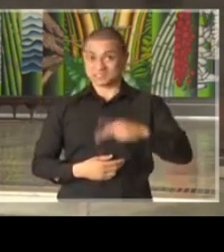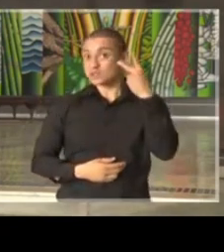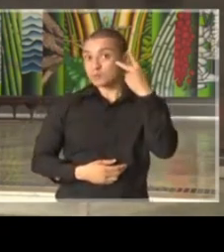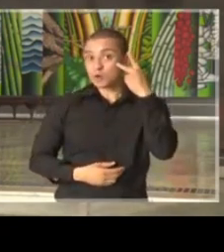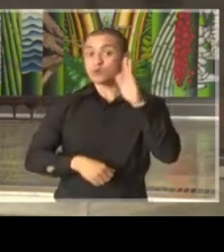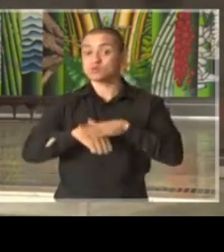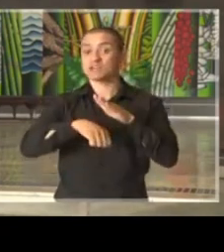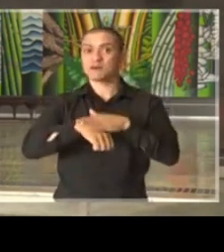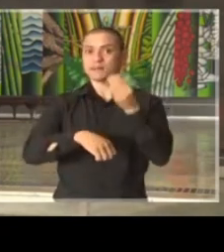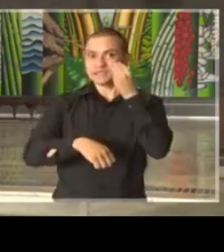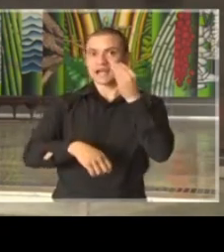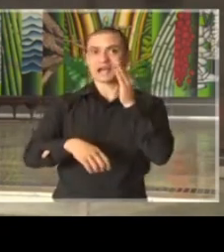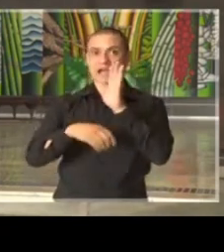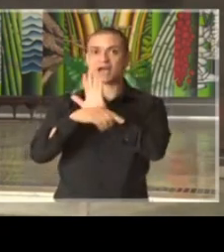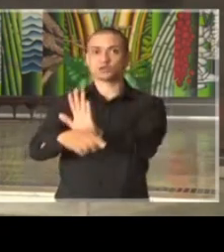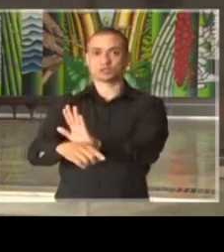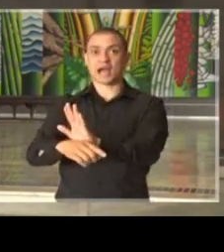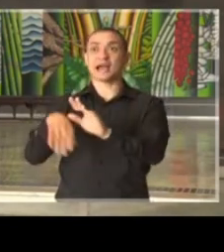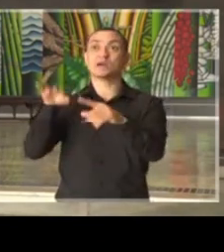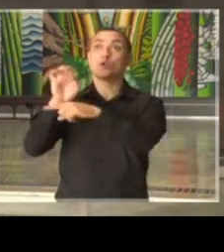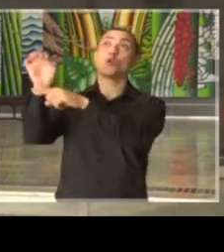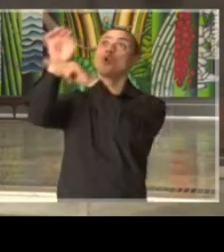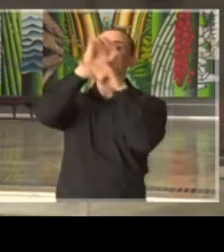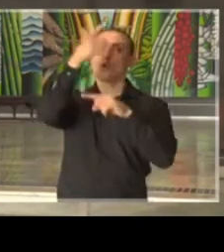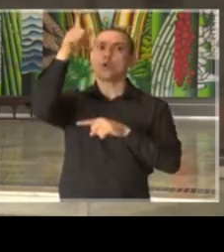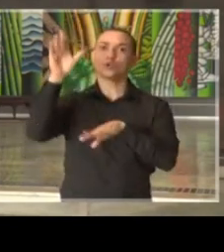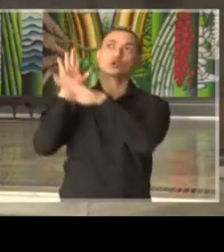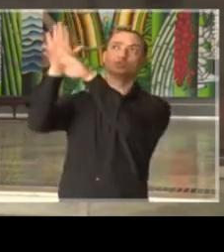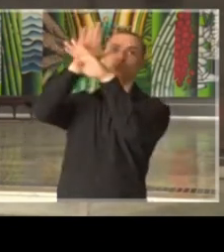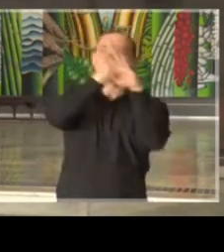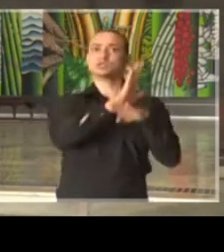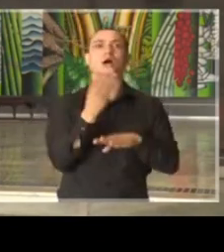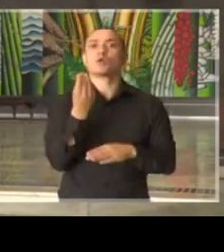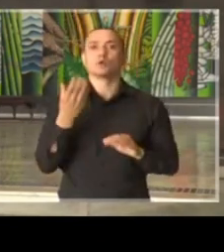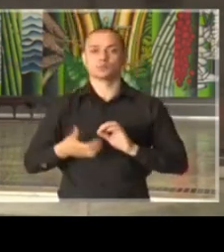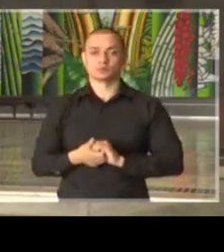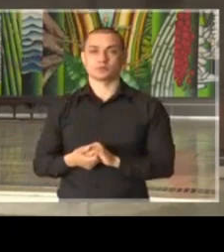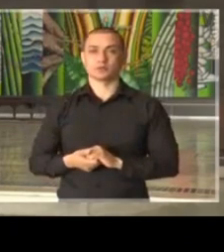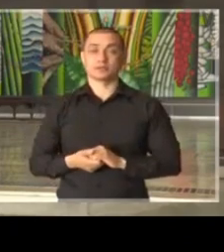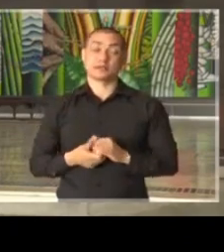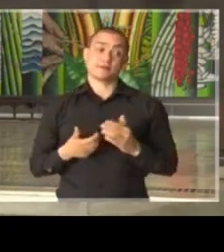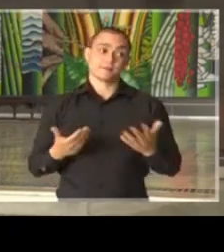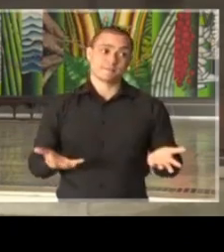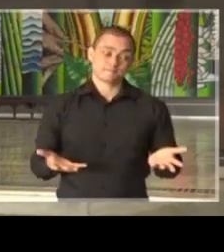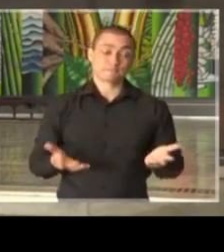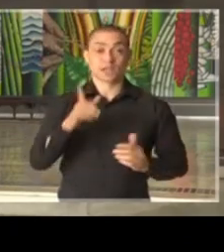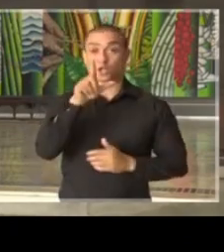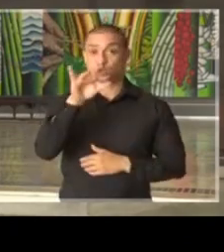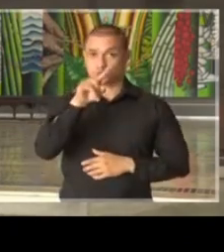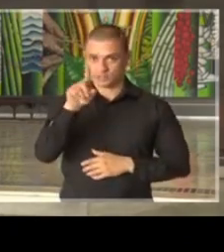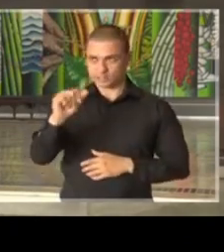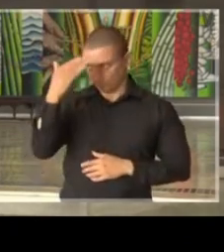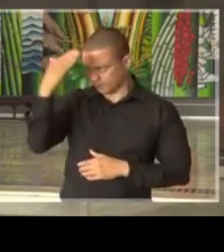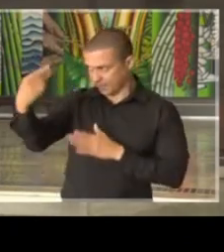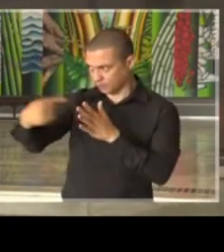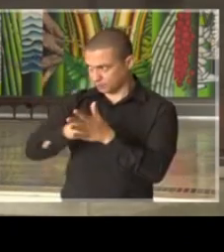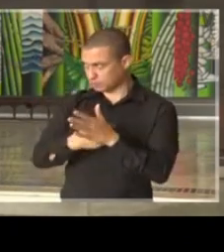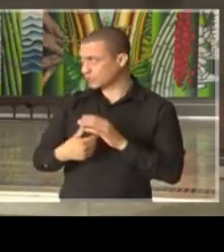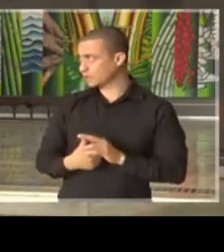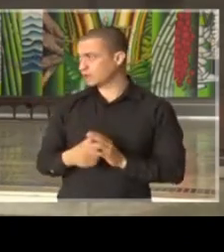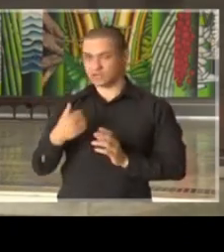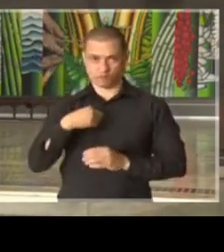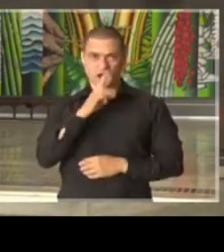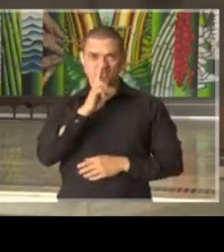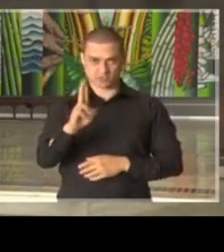fazendo também para ajudar os demais estados a enfrentar essa situação? Luísa, obrigado pela pergunta. Vou